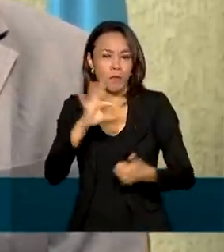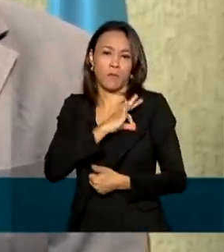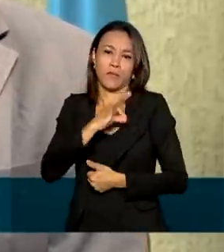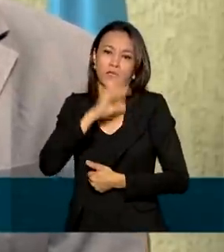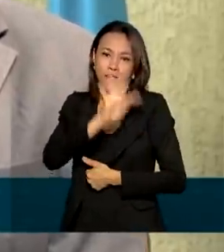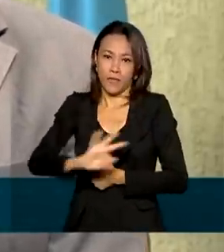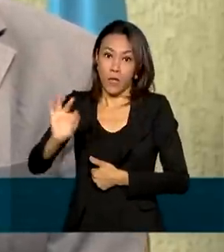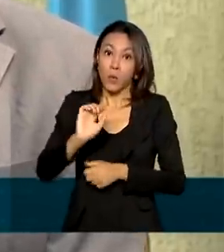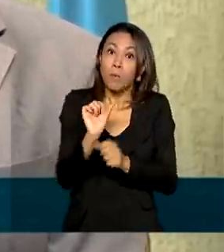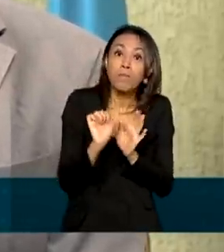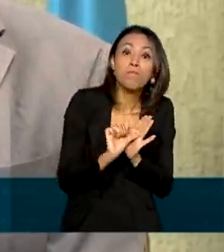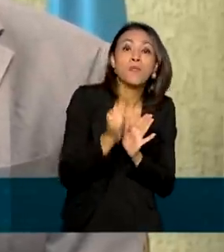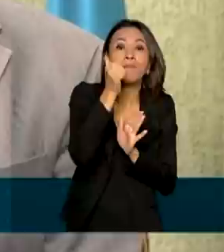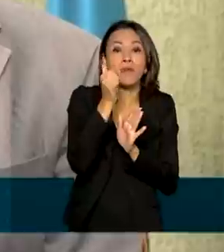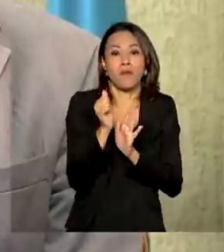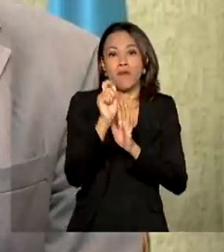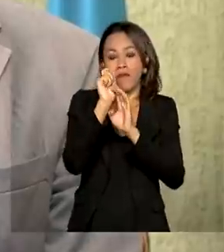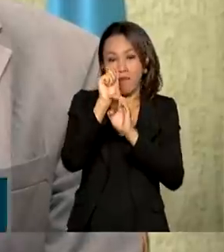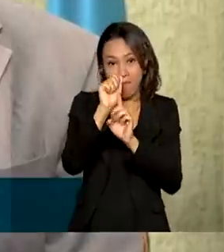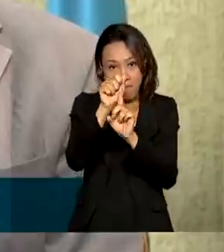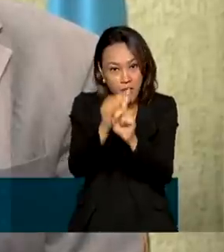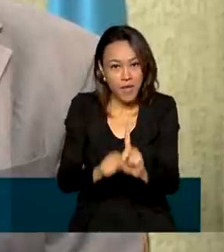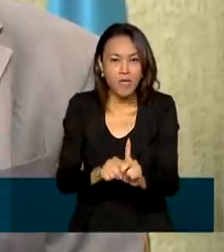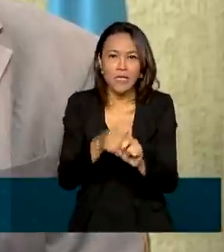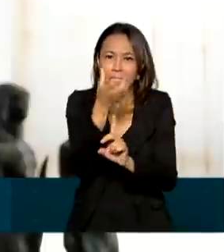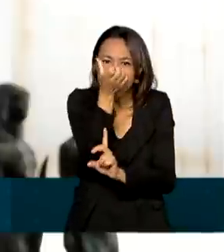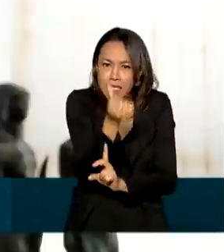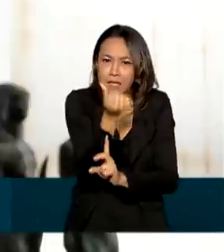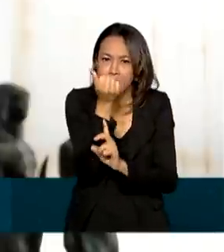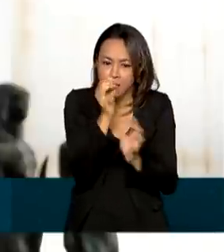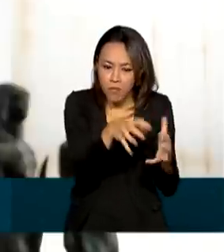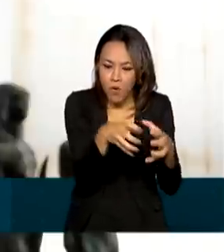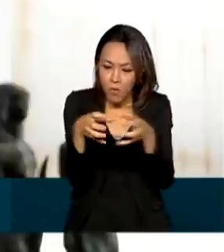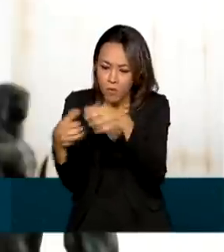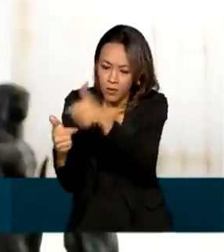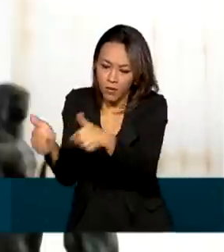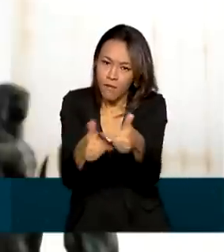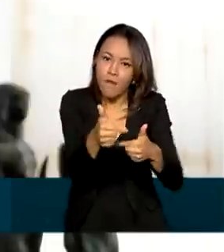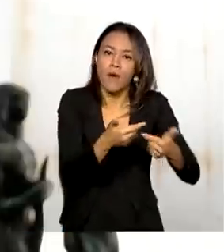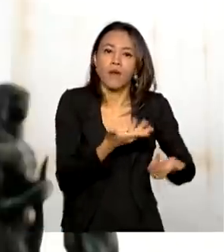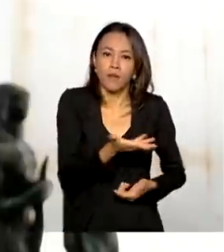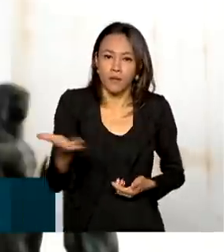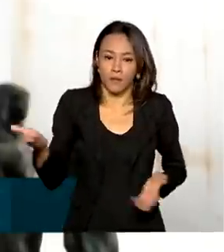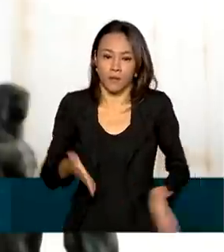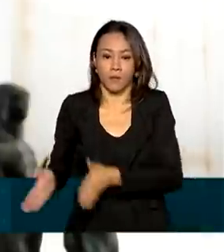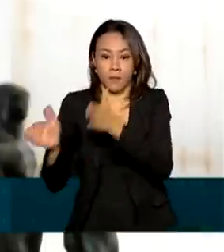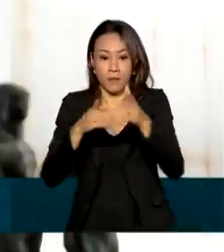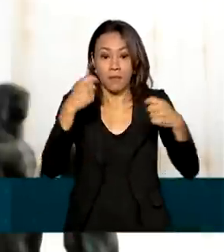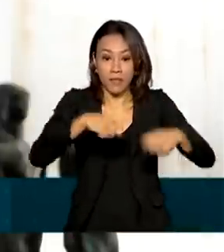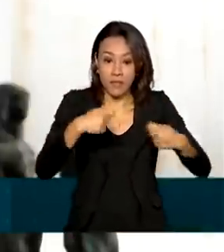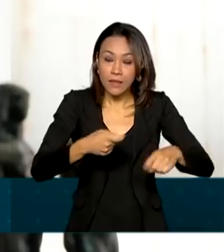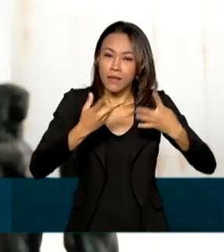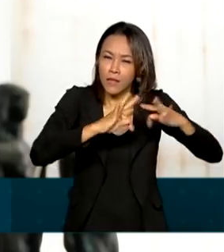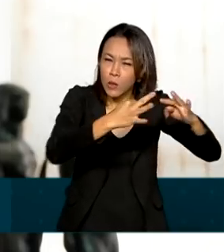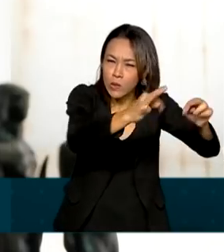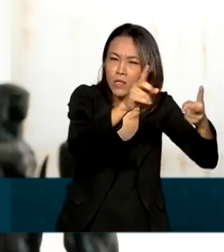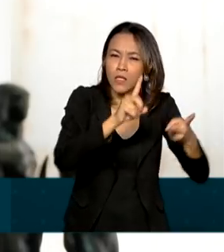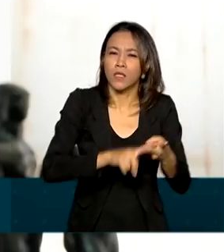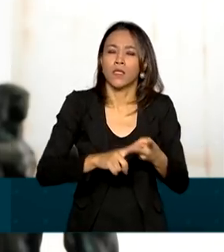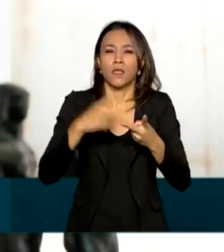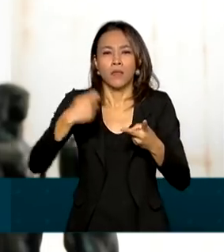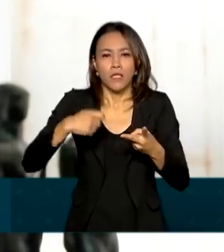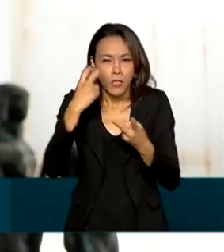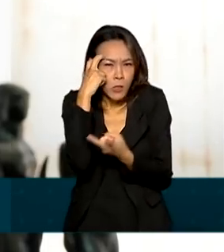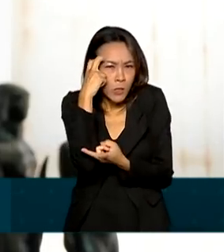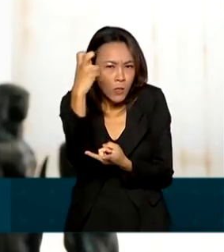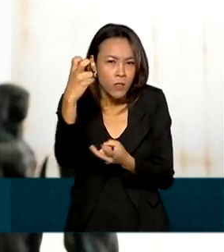só no primeiro mês realizou seis operações dessa natureza. É preciso tecnologia, investimento em inteligência, em